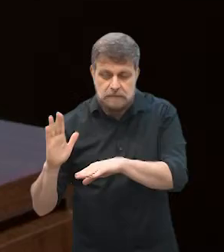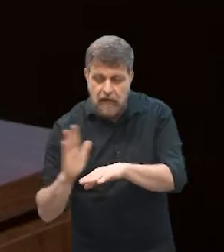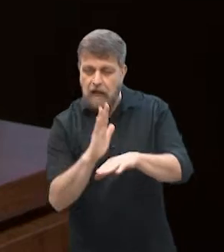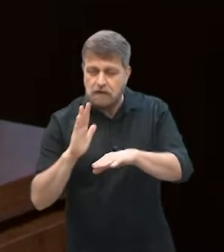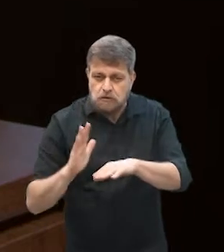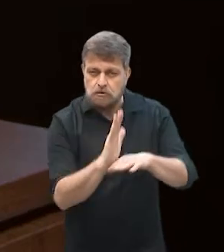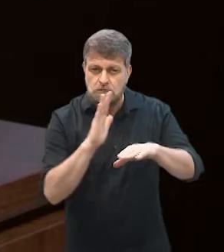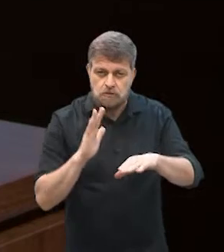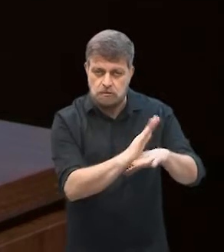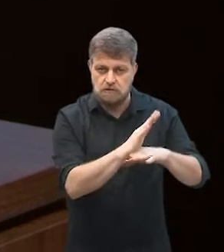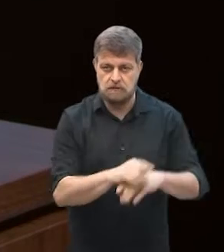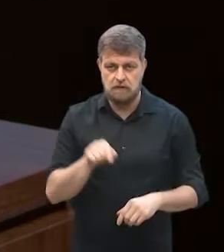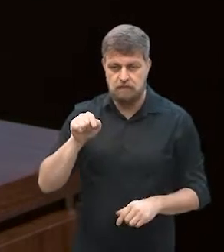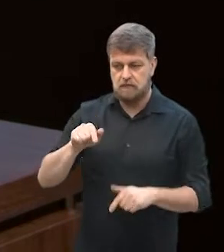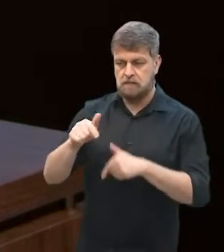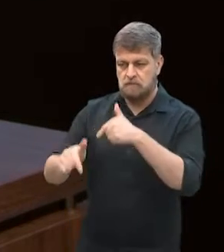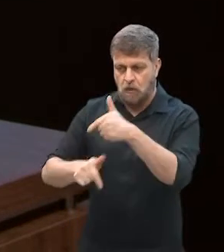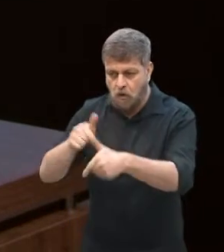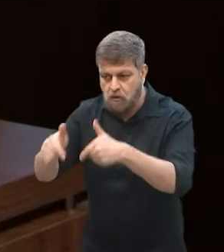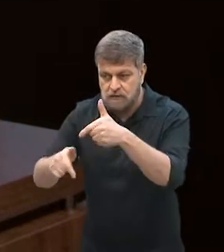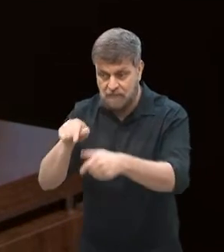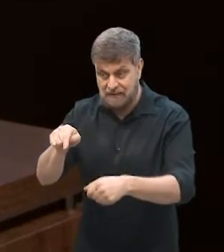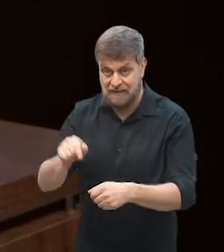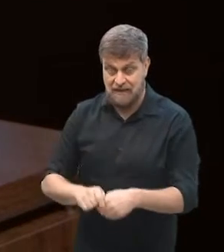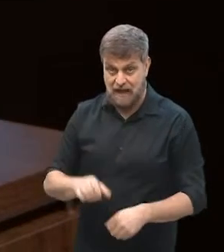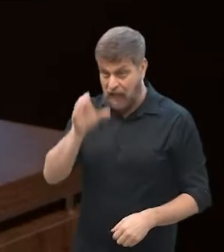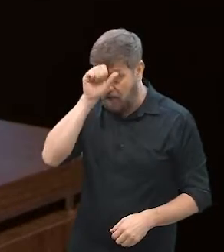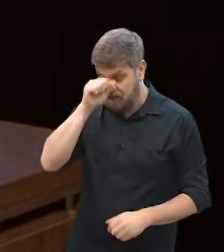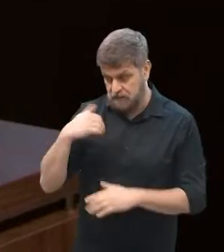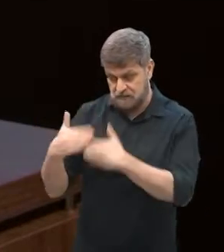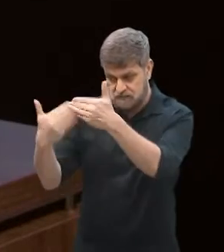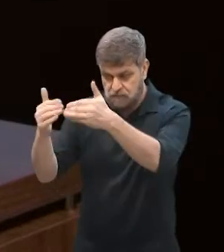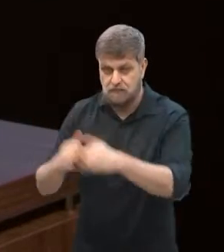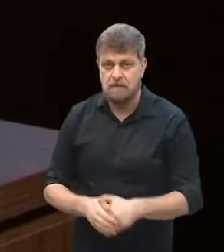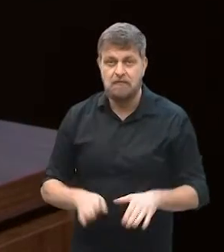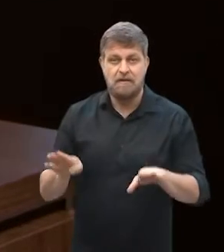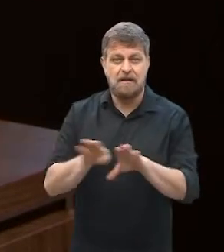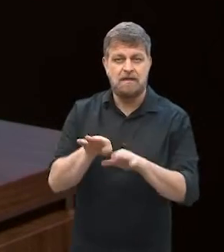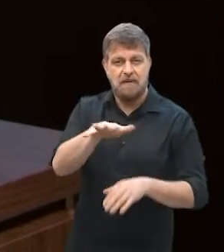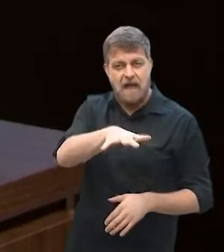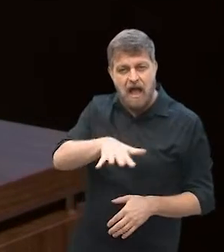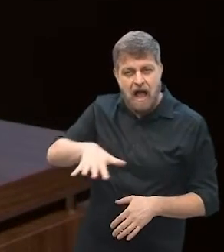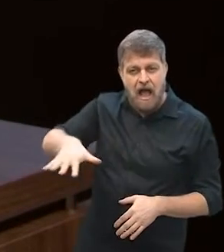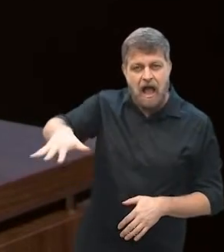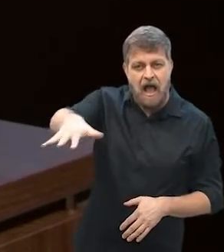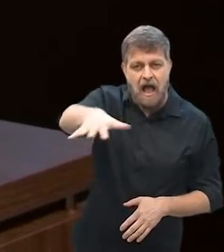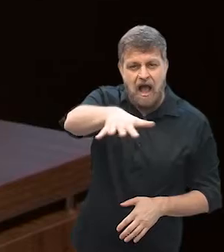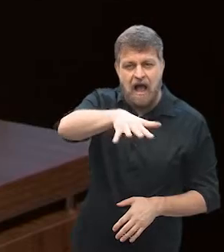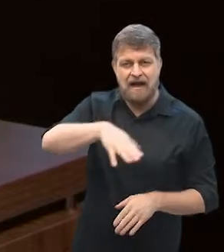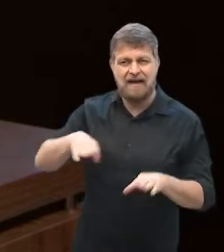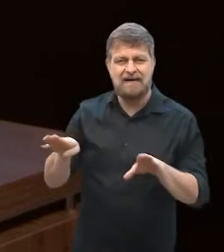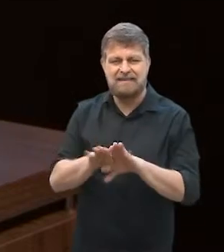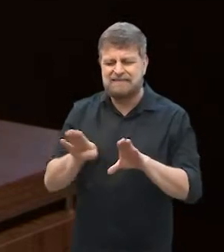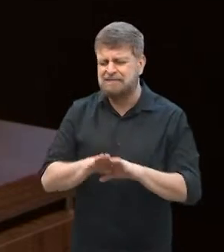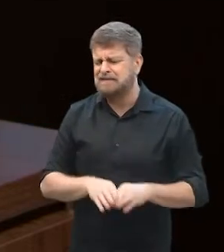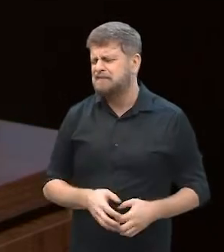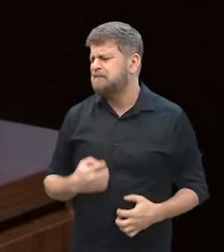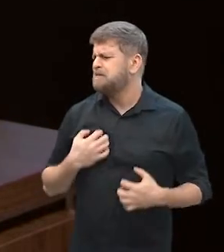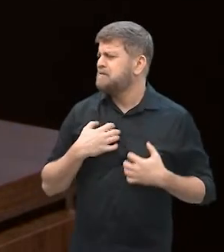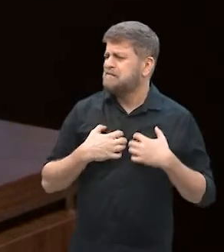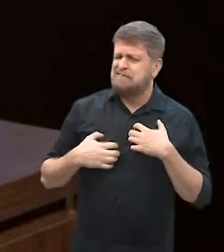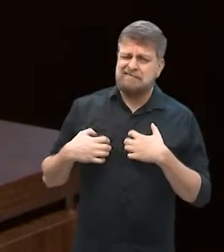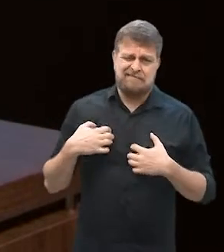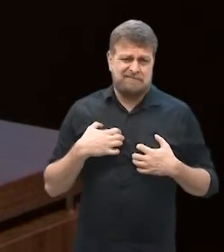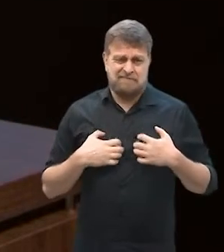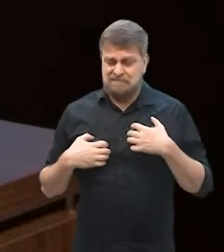para que ele continue esse desenvolvimento. Ou, do outro lado, o ambiente, o clima organizacional pode ser extremamente tóxico, então